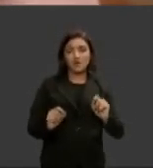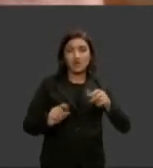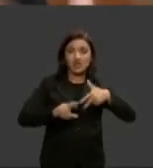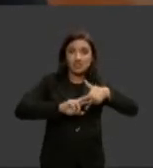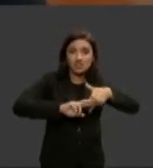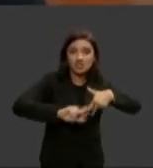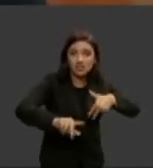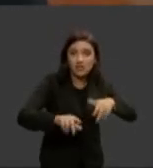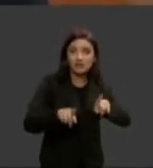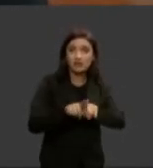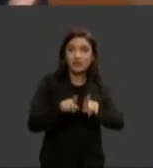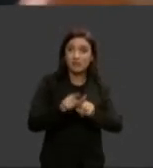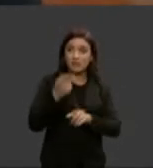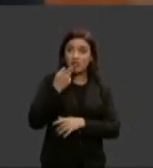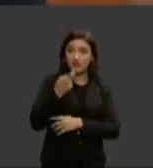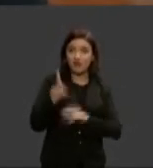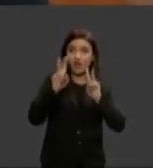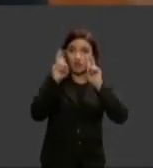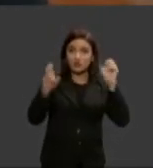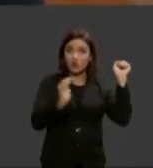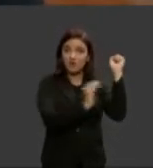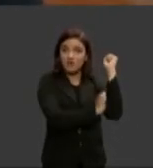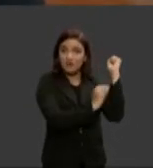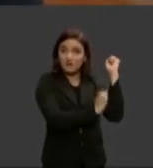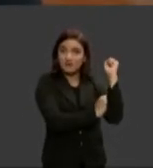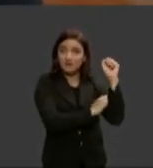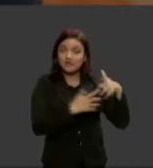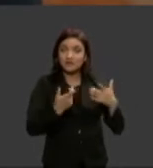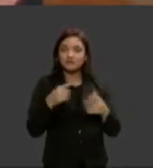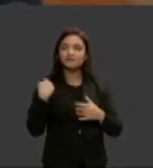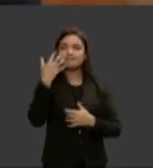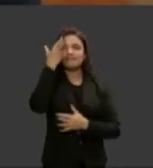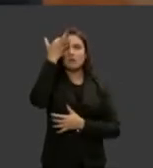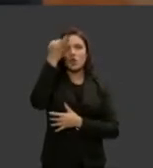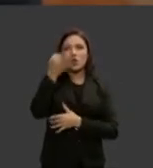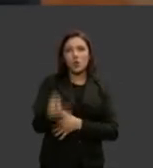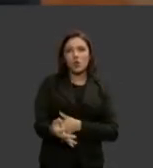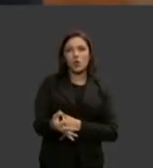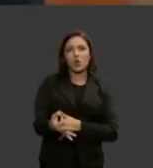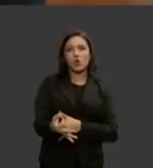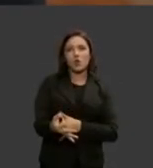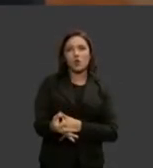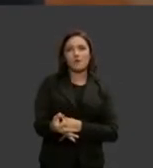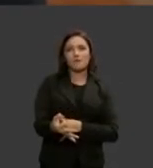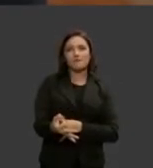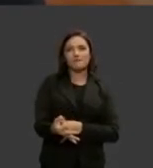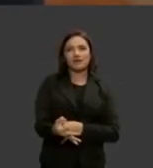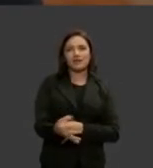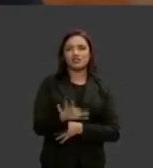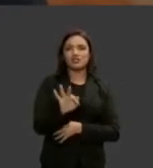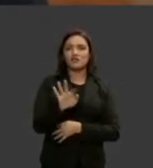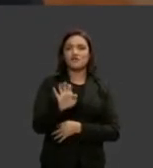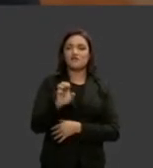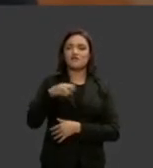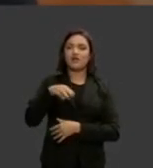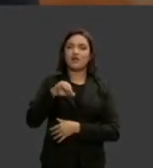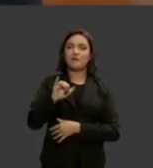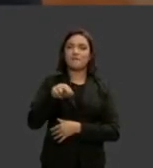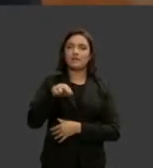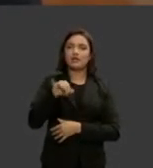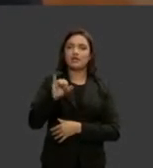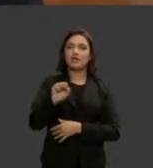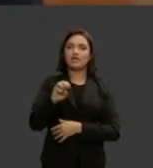falas sobre a questão do feminismo na medida em que a gente compreende a partir do próprio dicionário que feminismo é a busca da